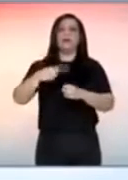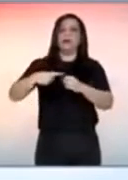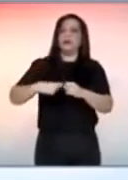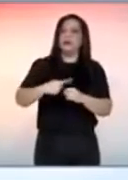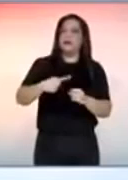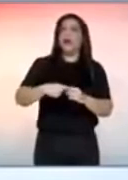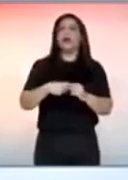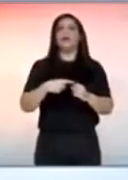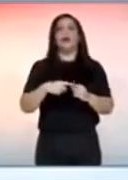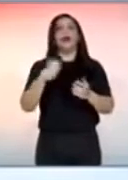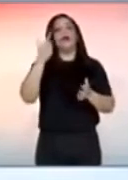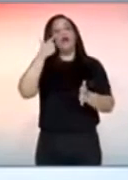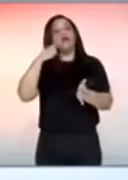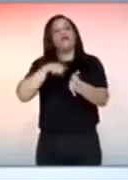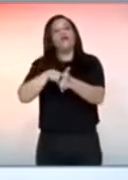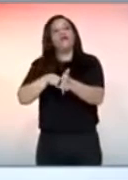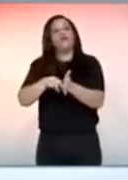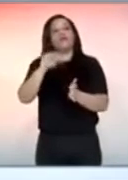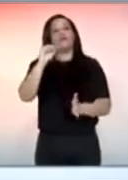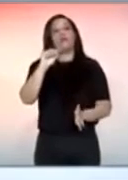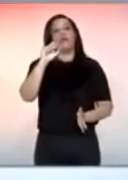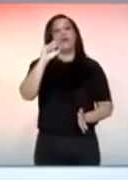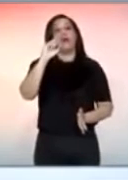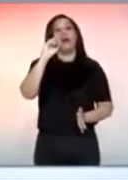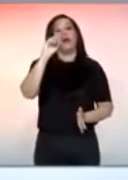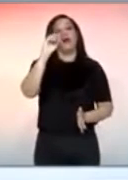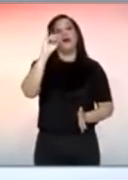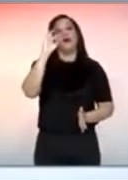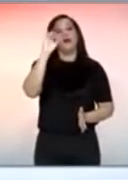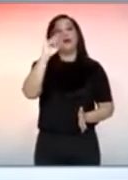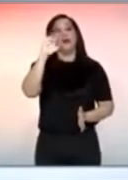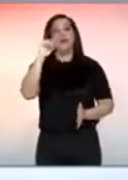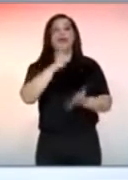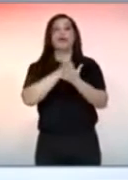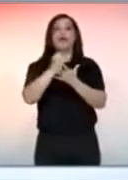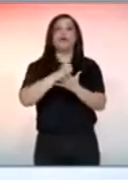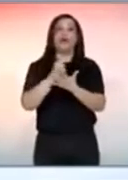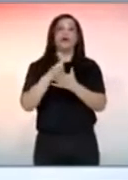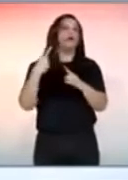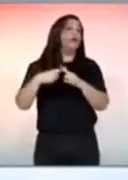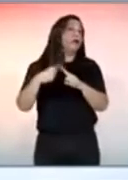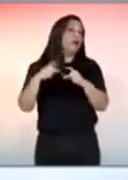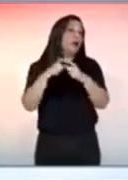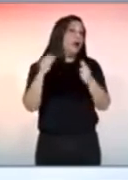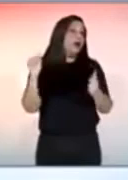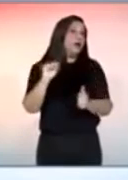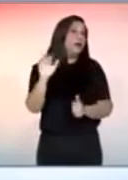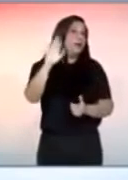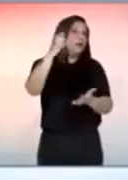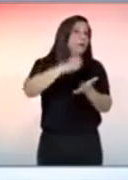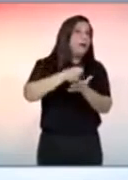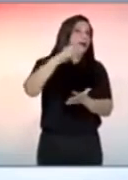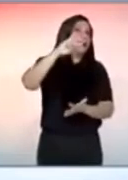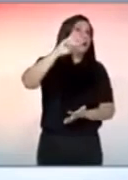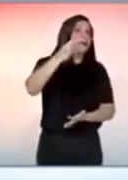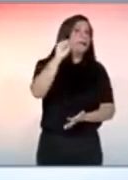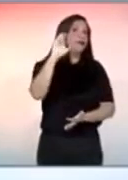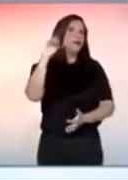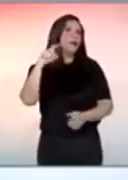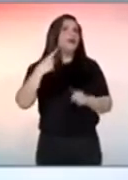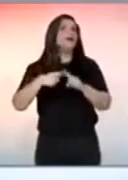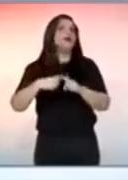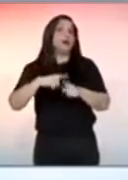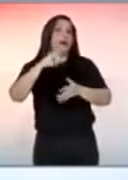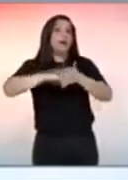Fazer auditoria desses contratos, ter o controle da definição do preço da passagem. Por que a passagem custa R$,80? Qual é a planilha? O que define isso?